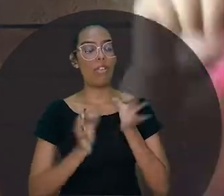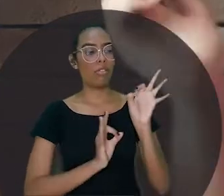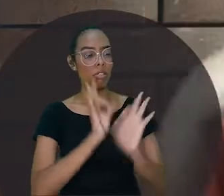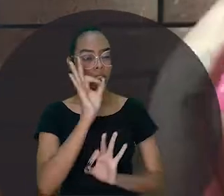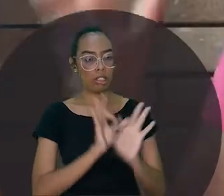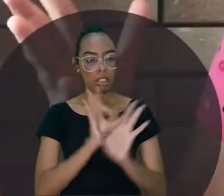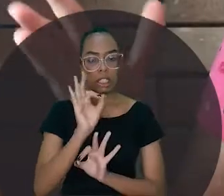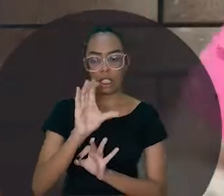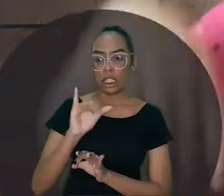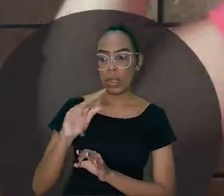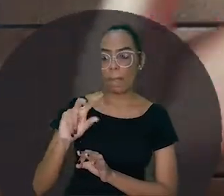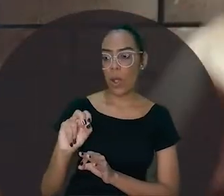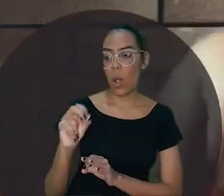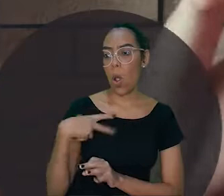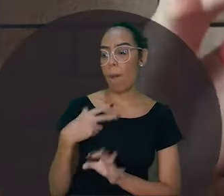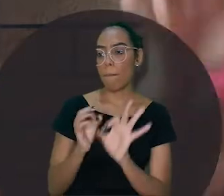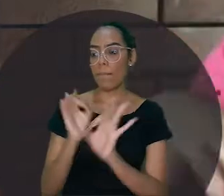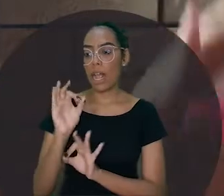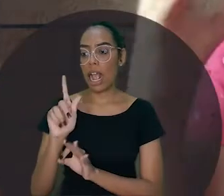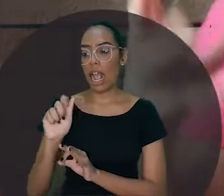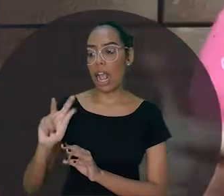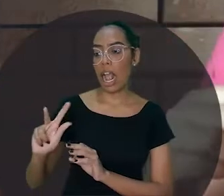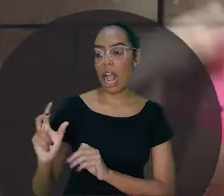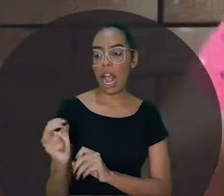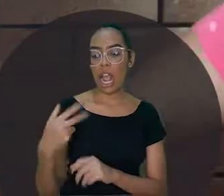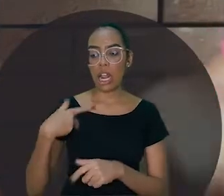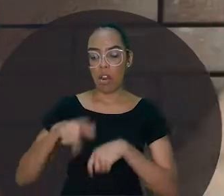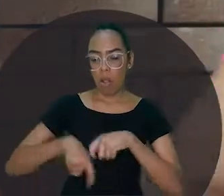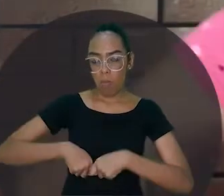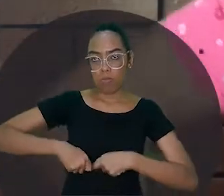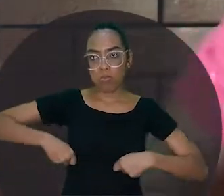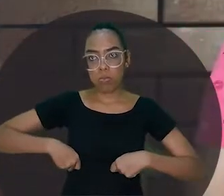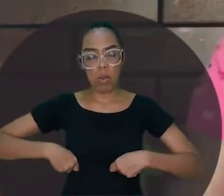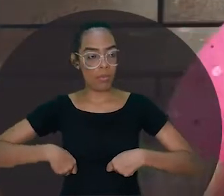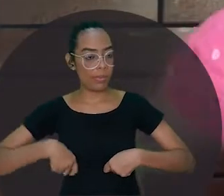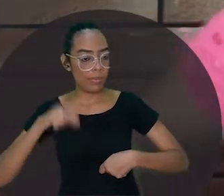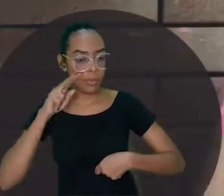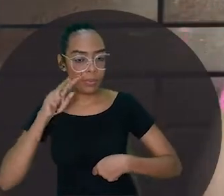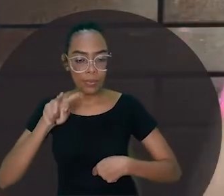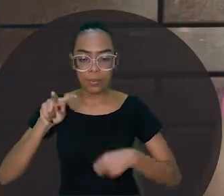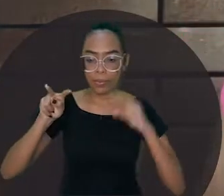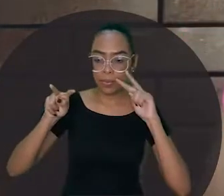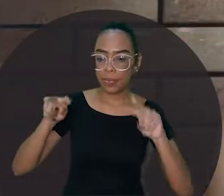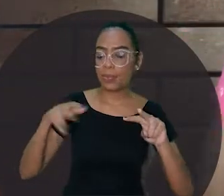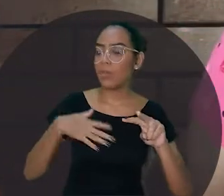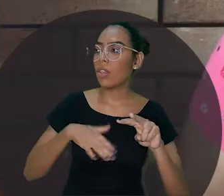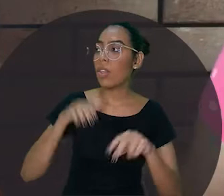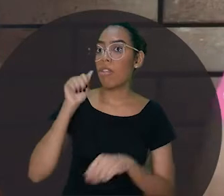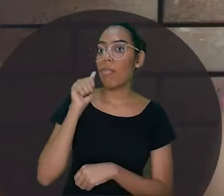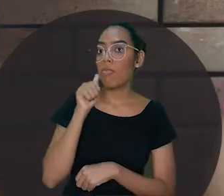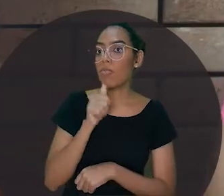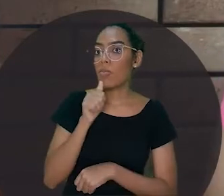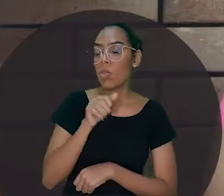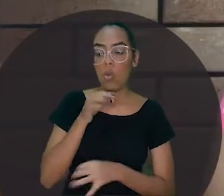um monte de cipó. E ajeitava o cipó no galho. E ficava amarrando o cipó nele mesmo. Até que a onça